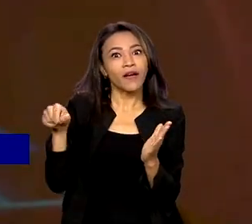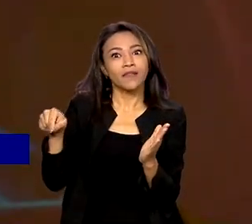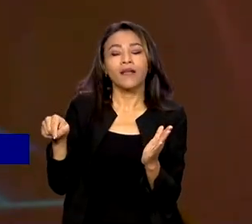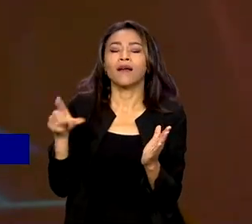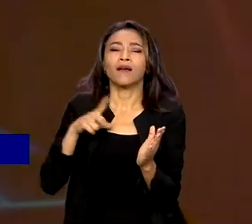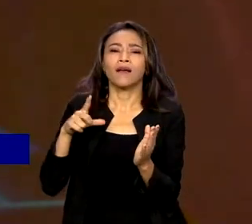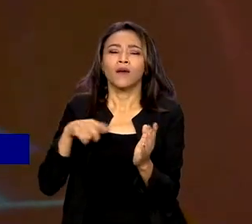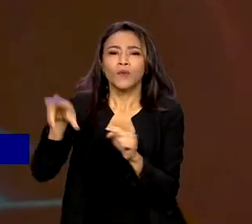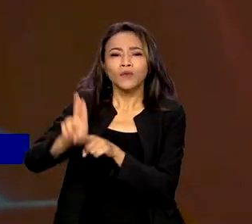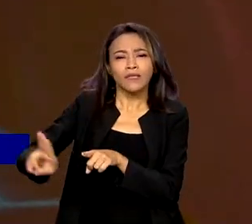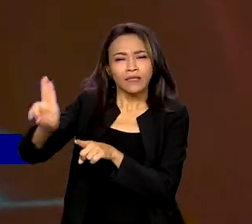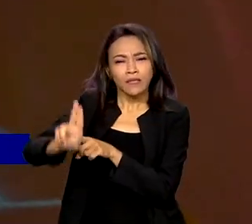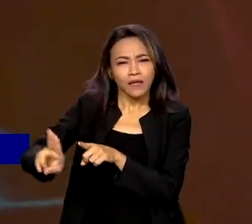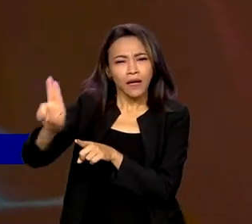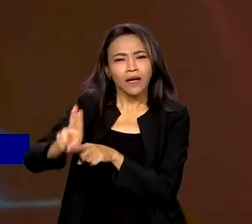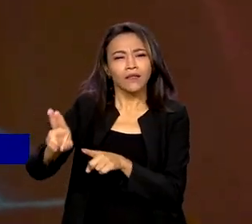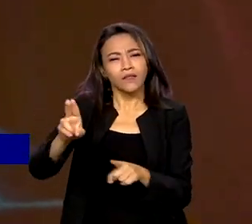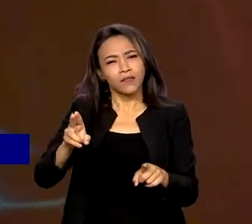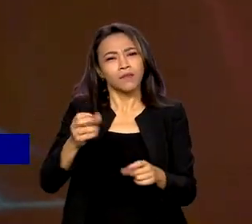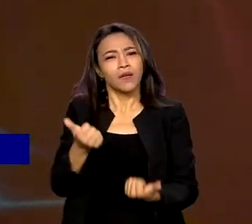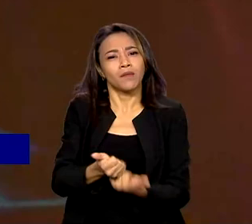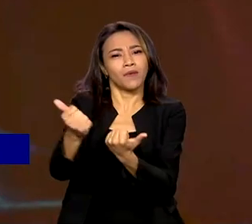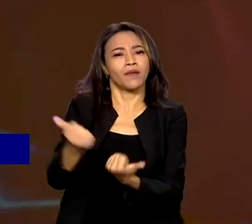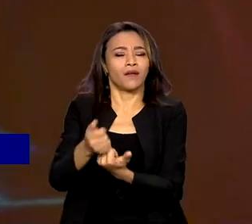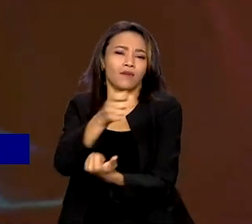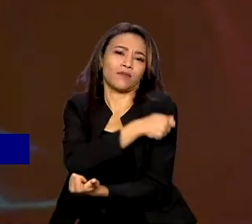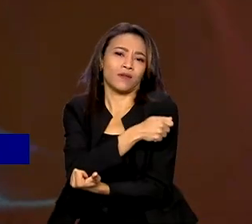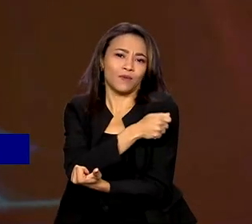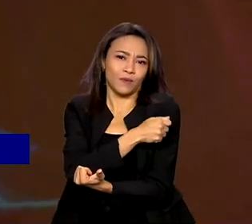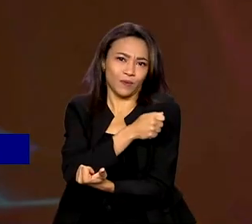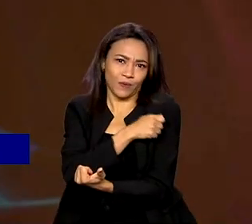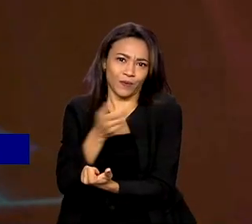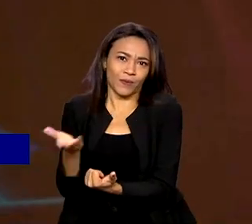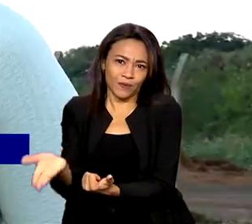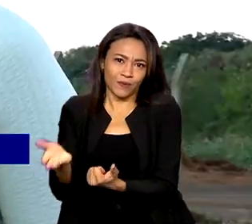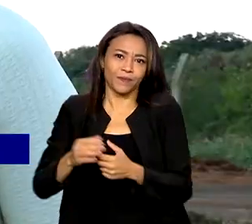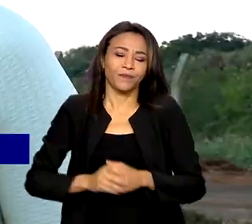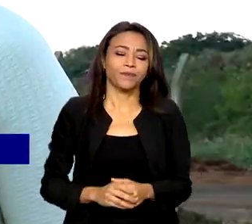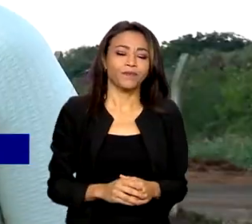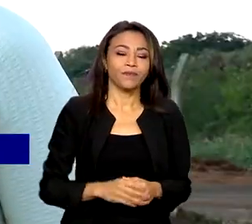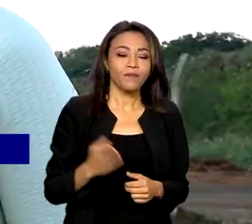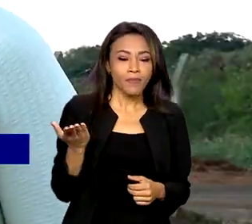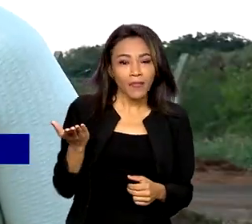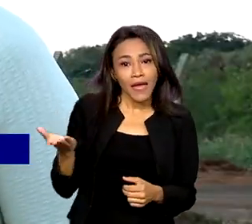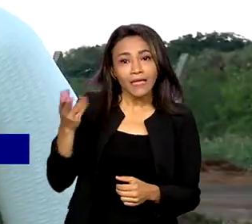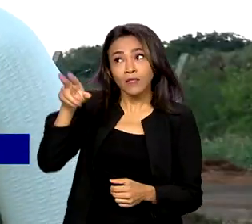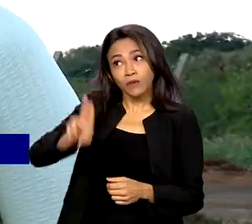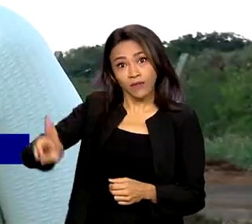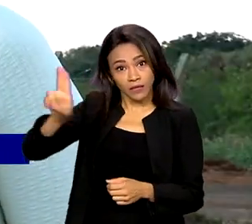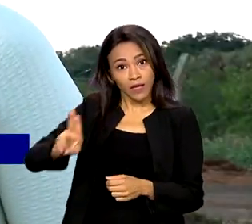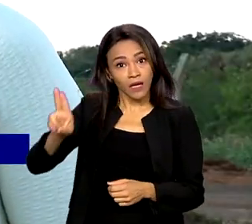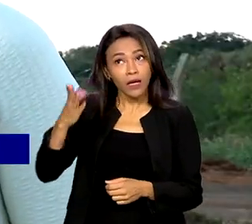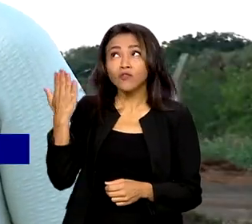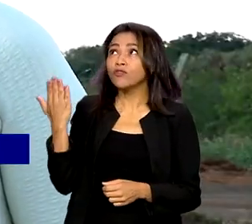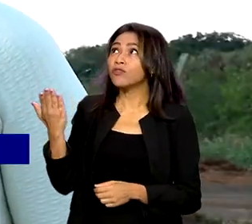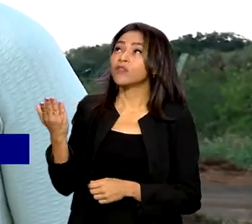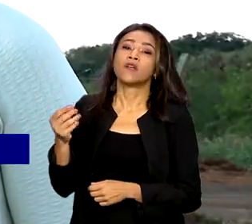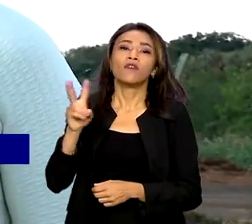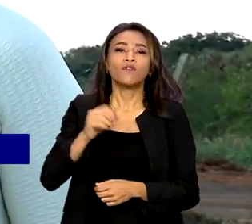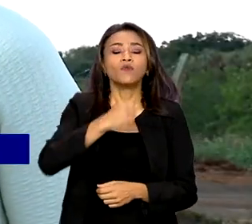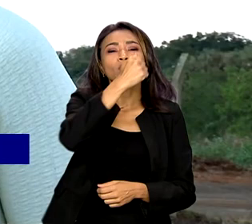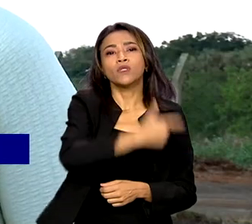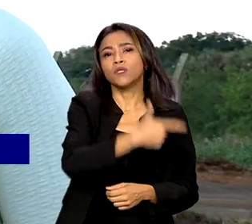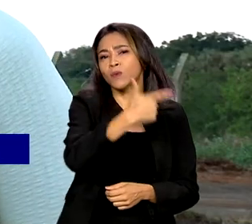de nível superior, para os estudantes desse país, universidades e institutos federais. A UNILA foi criada no segundo mandato do presidente